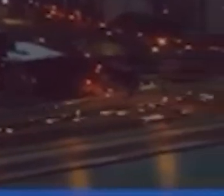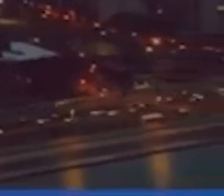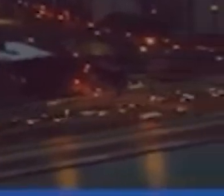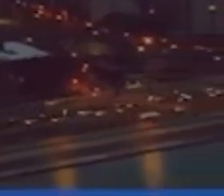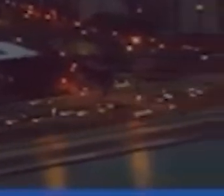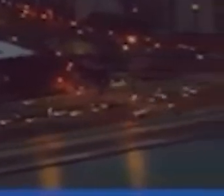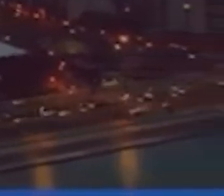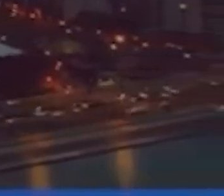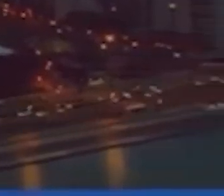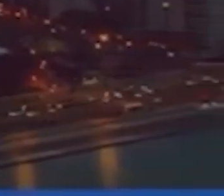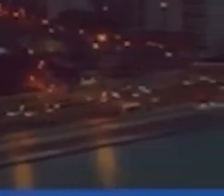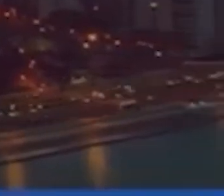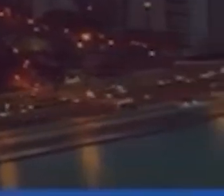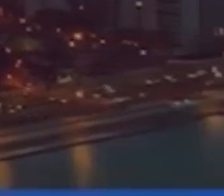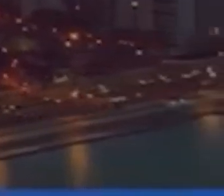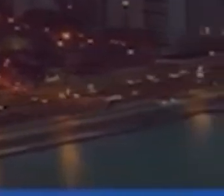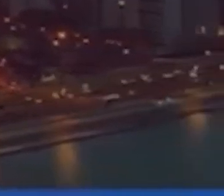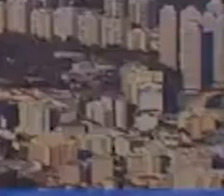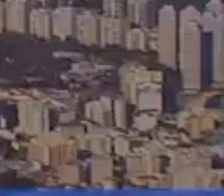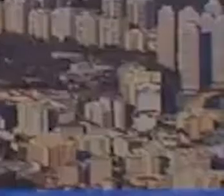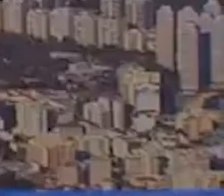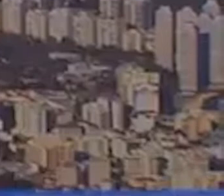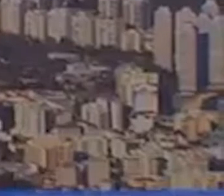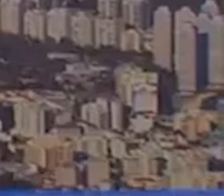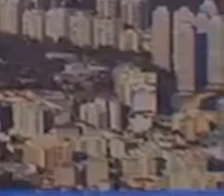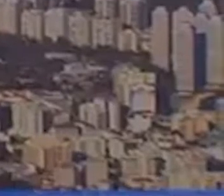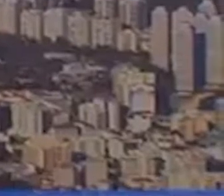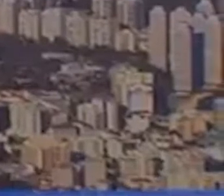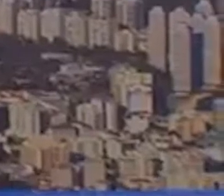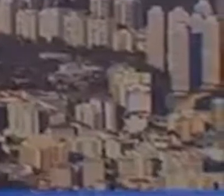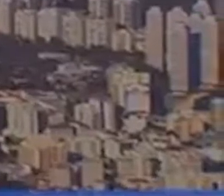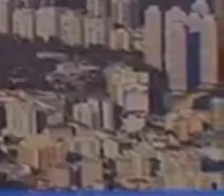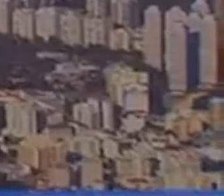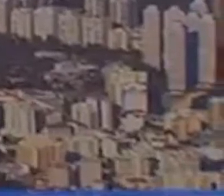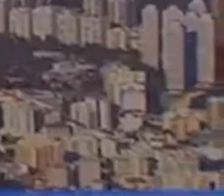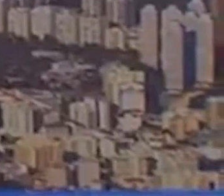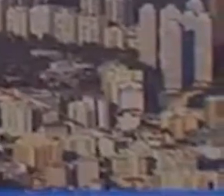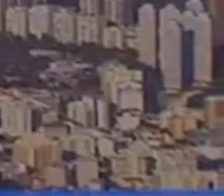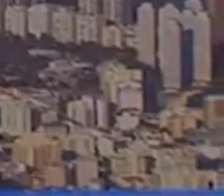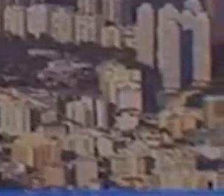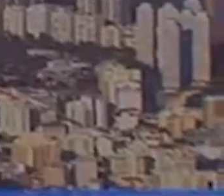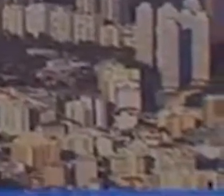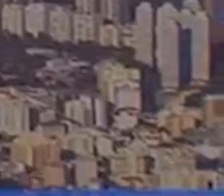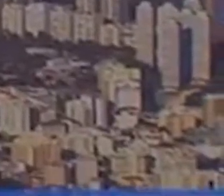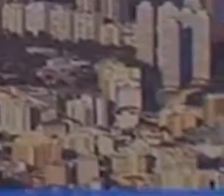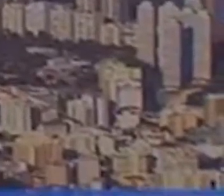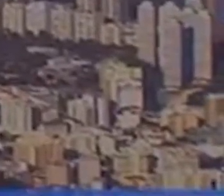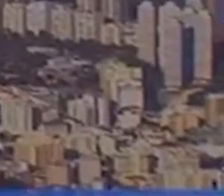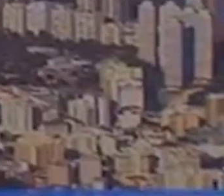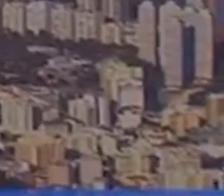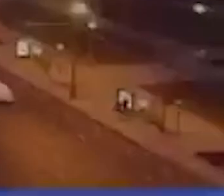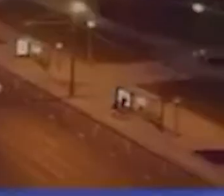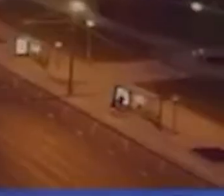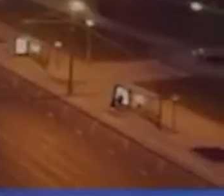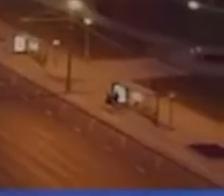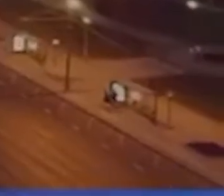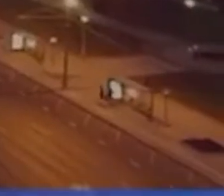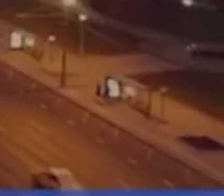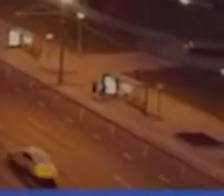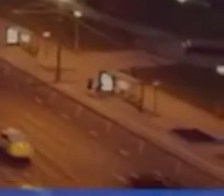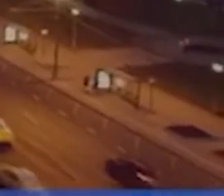Uma cidade inteligente